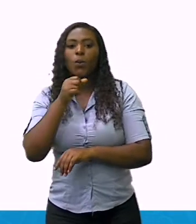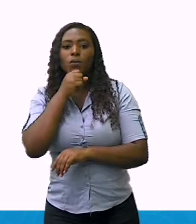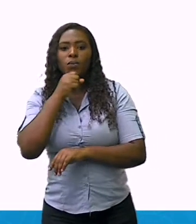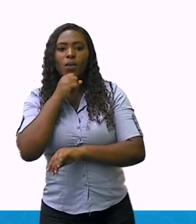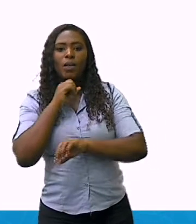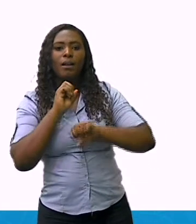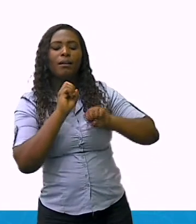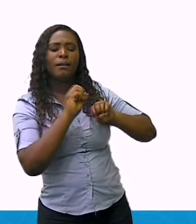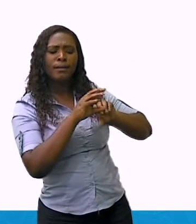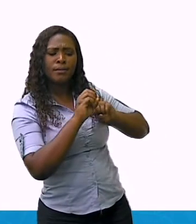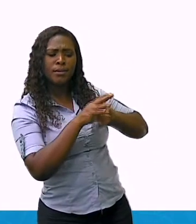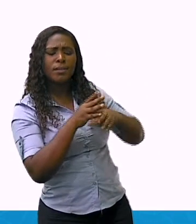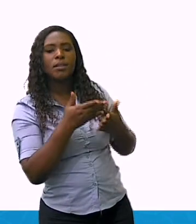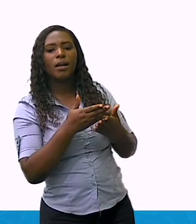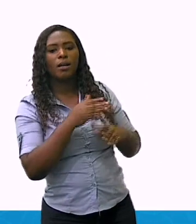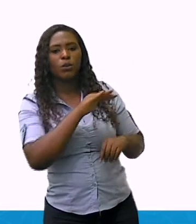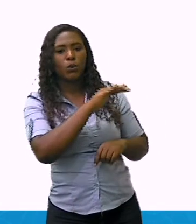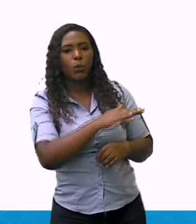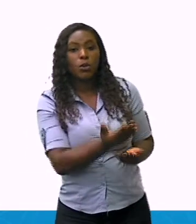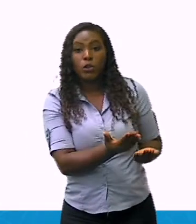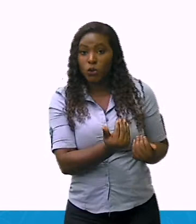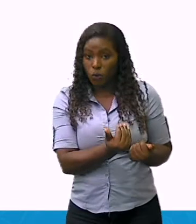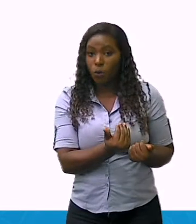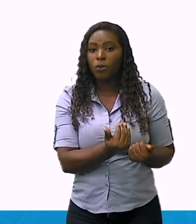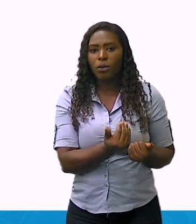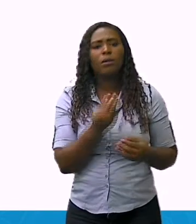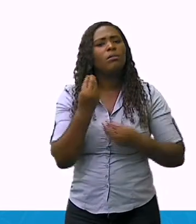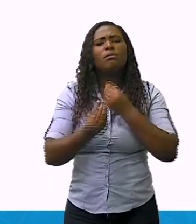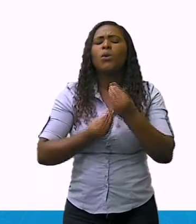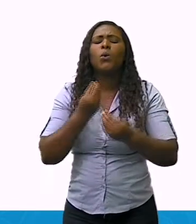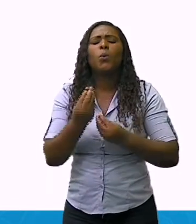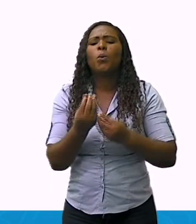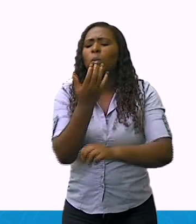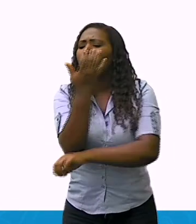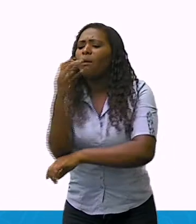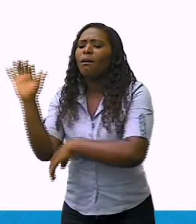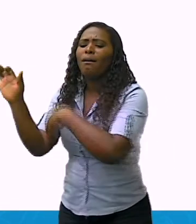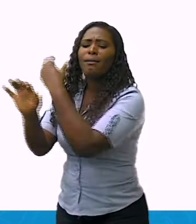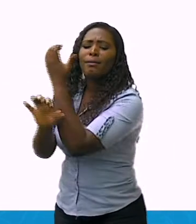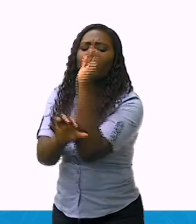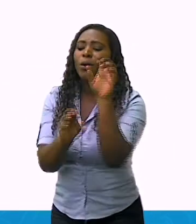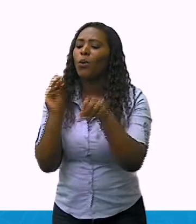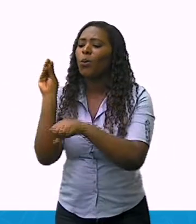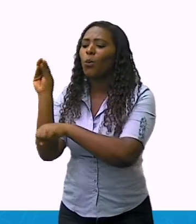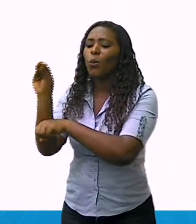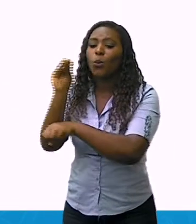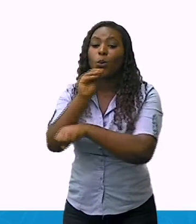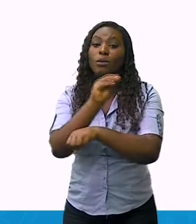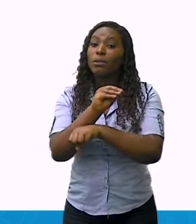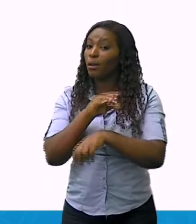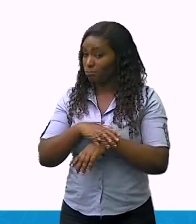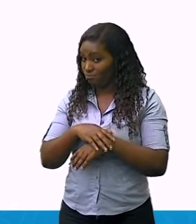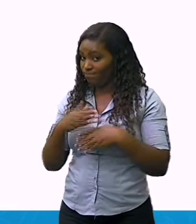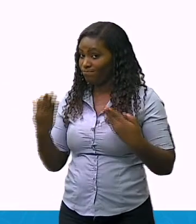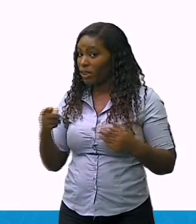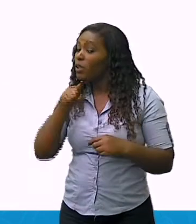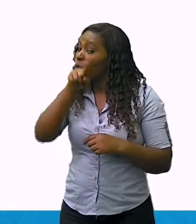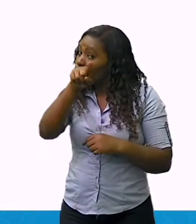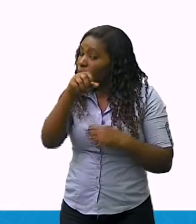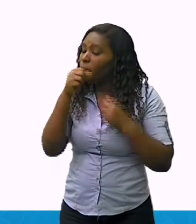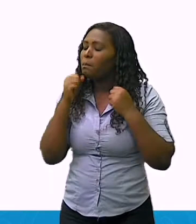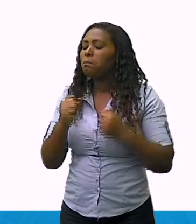pode-se compreender a necessidade de despertar e valorizar as práticas de